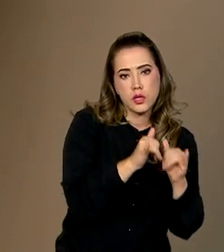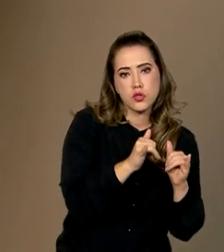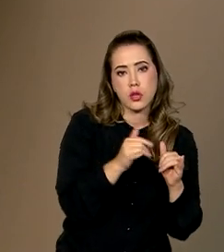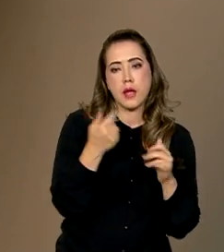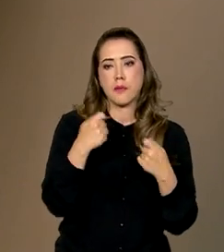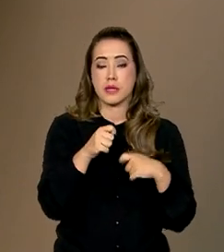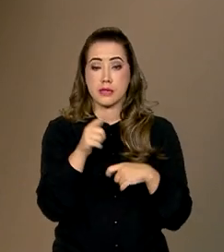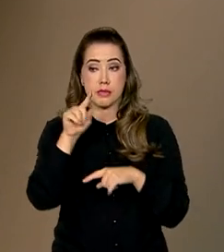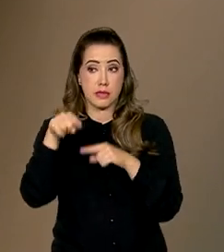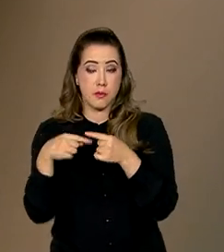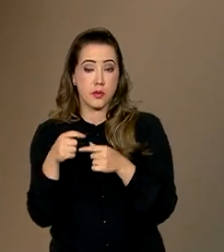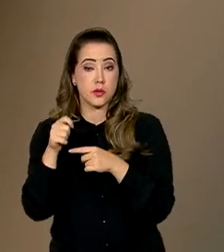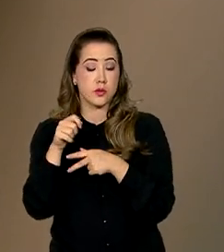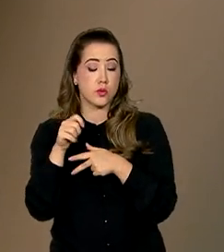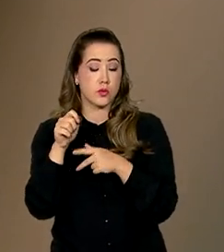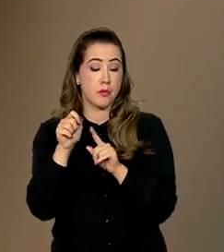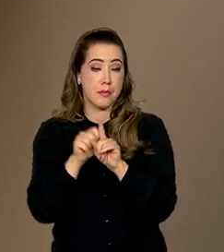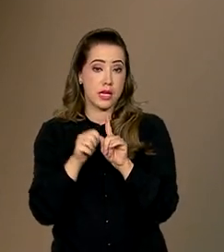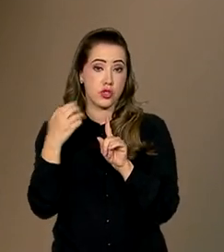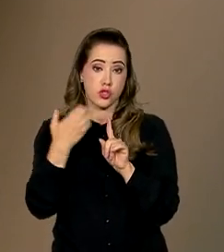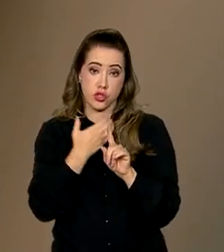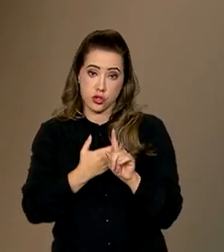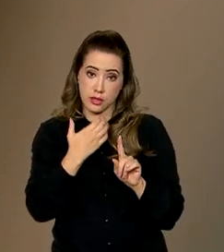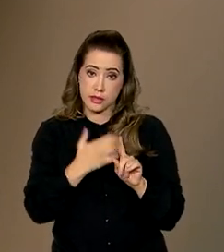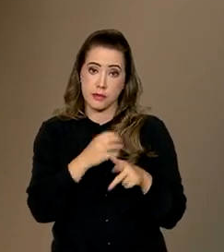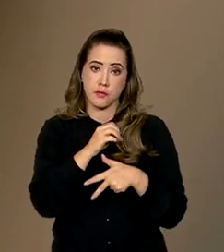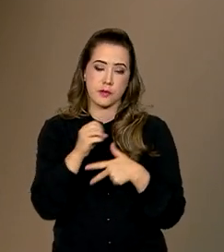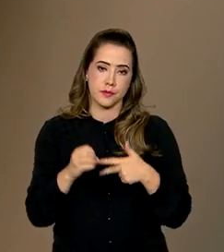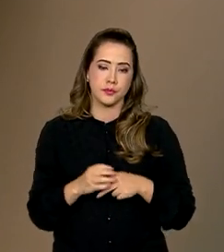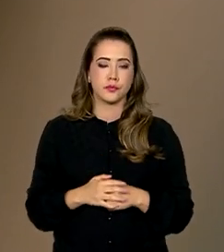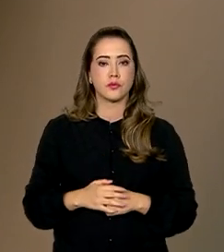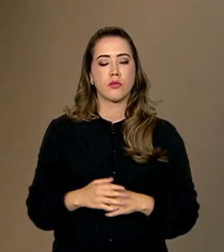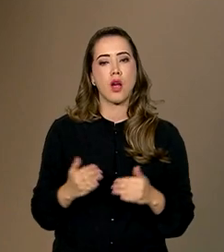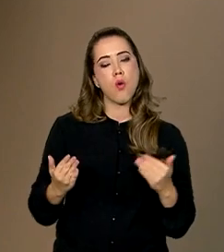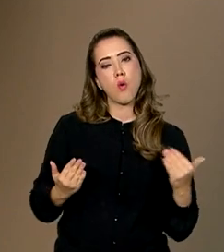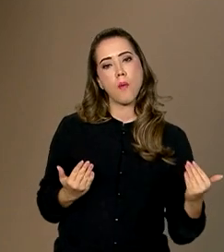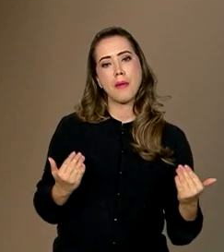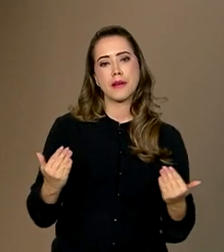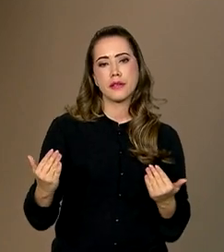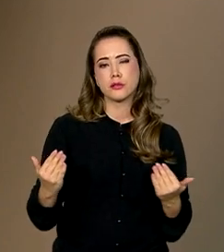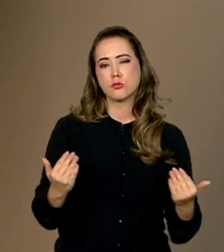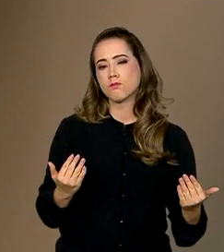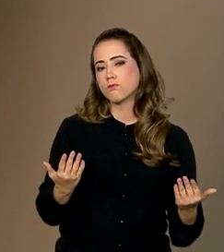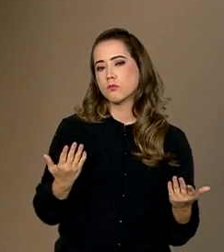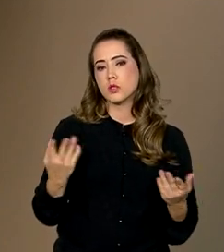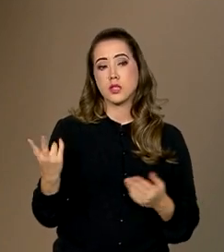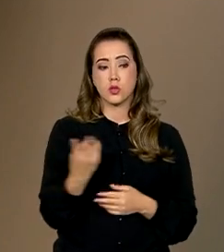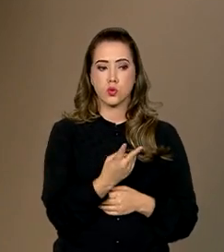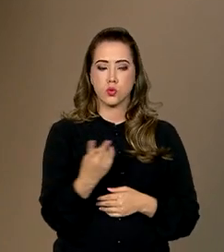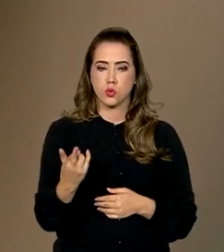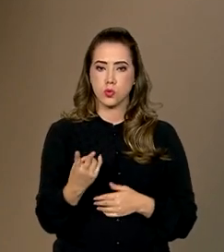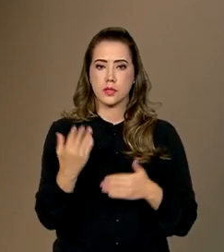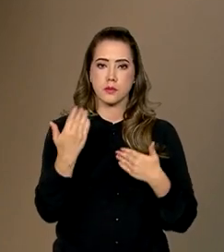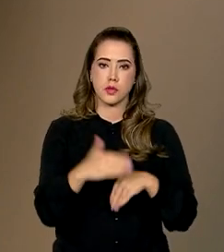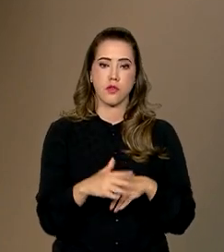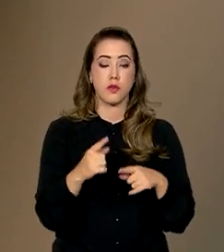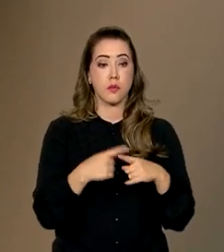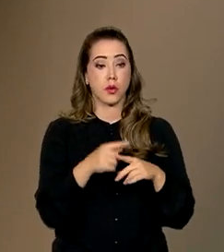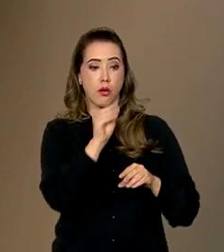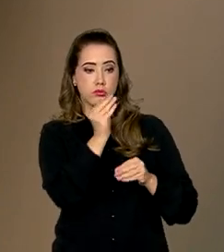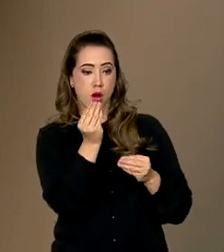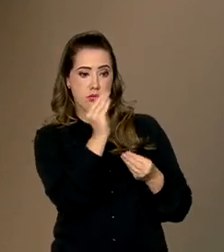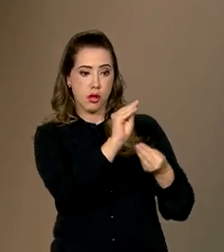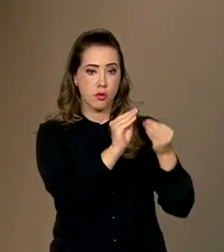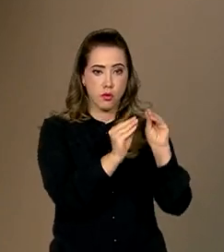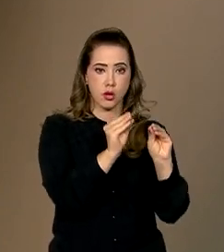em dezembro. Os resultados são comparáveis nas duas provas, porque a montagem dessas provas